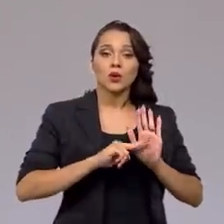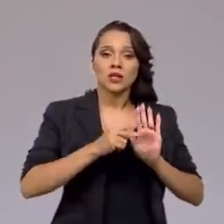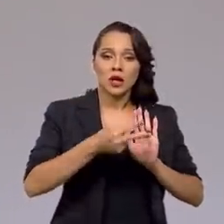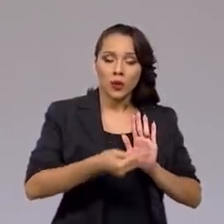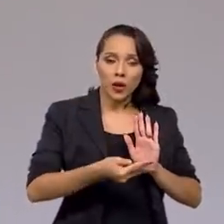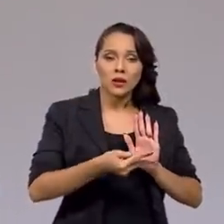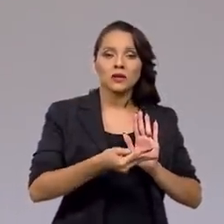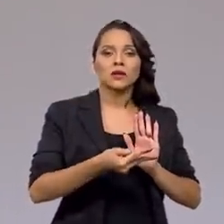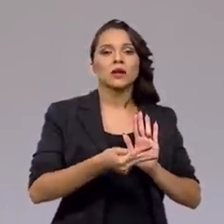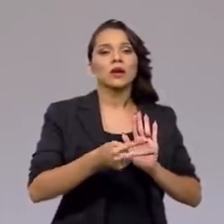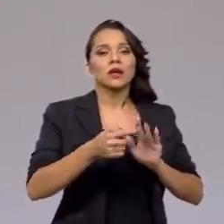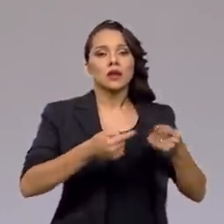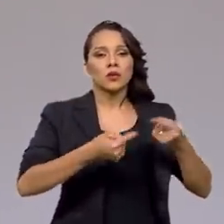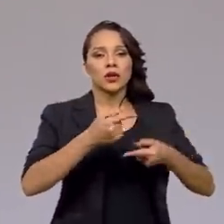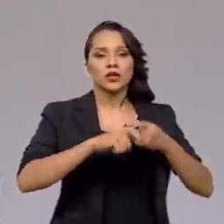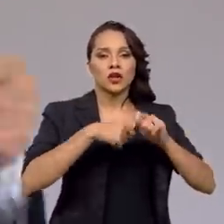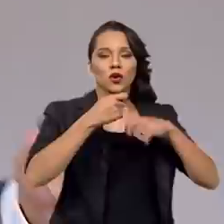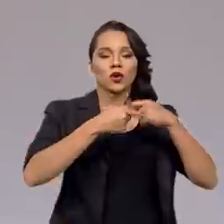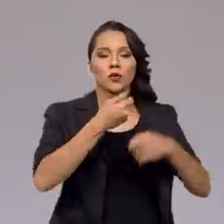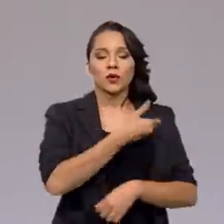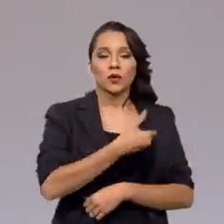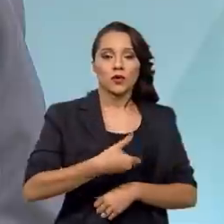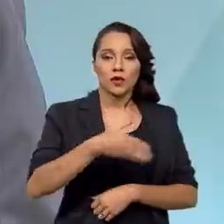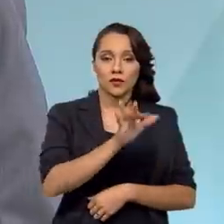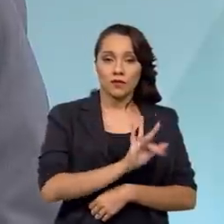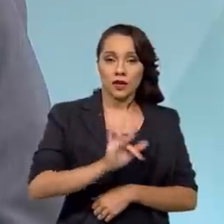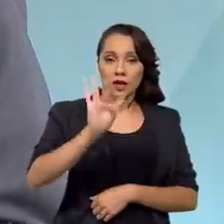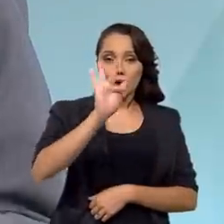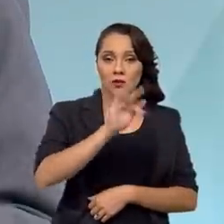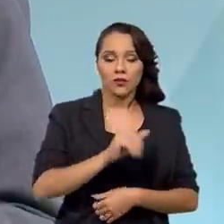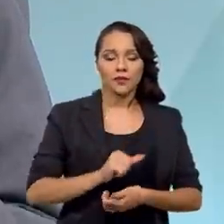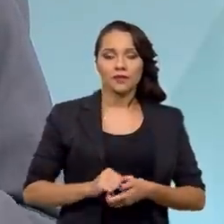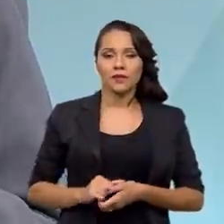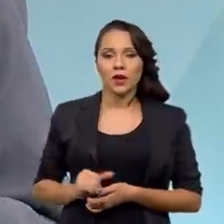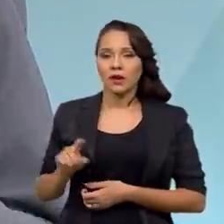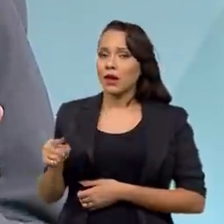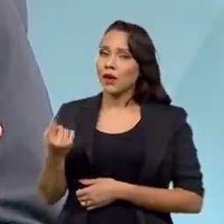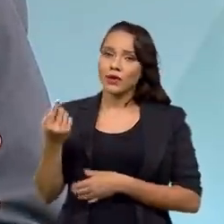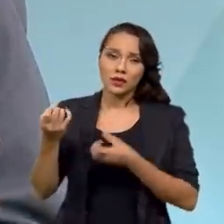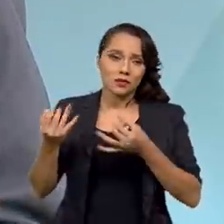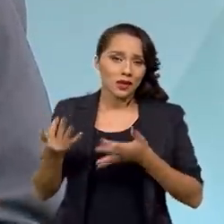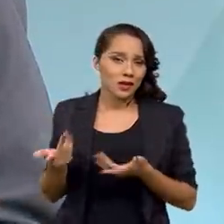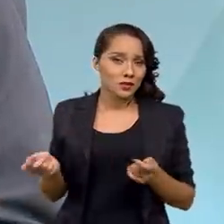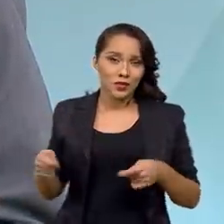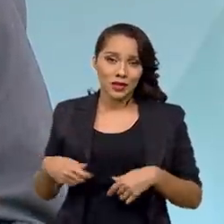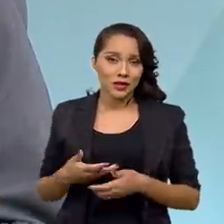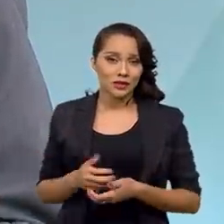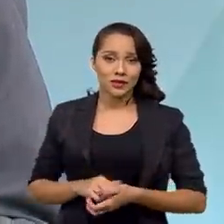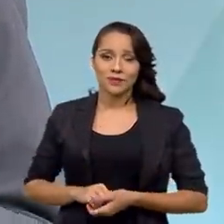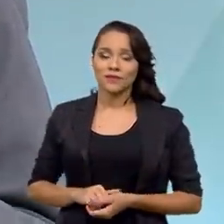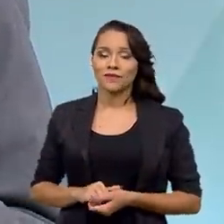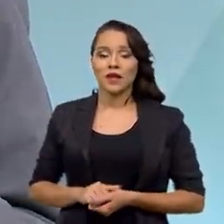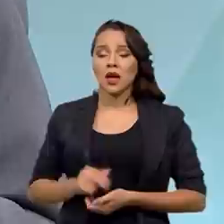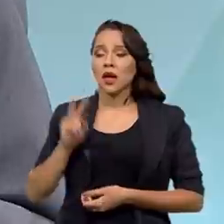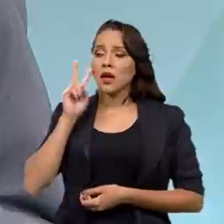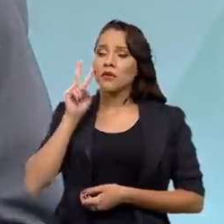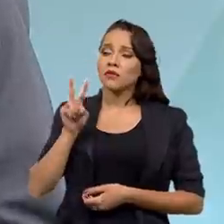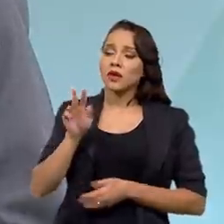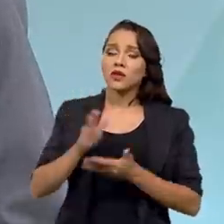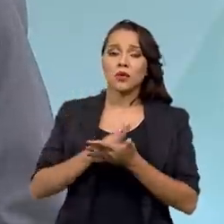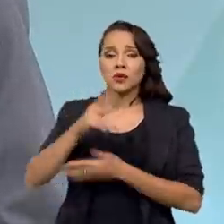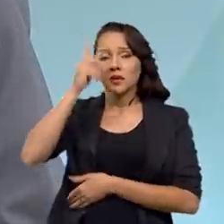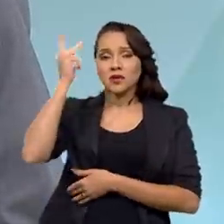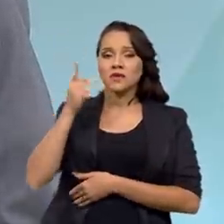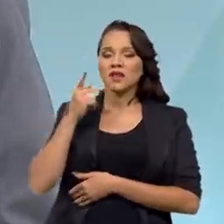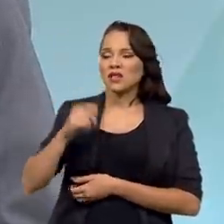um reflexo da política econômica do governo federal? É a única explicação possível. Eu vejo algumas pessoas